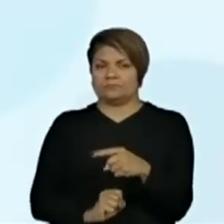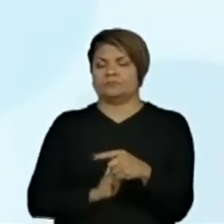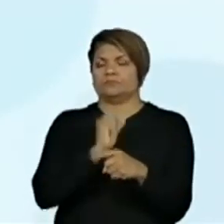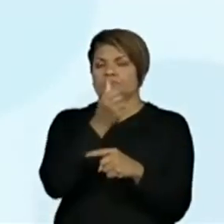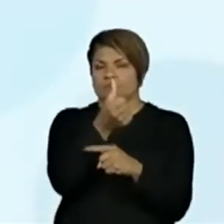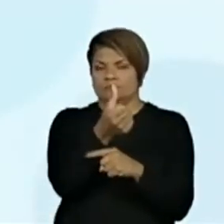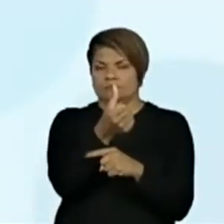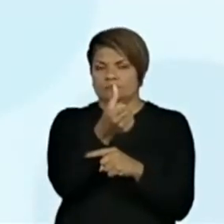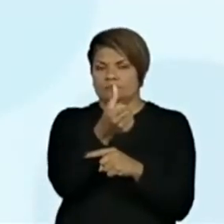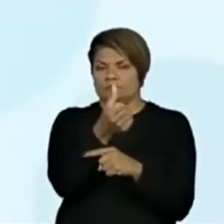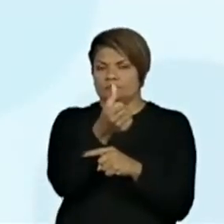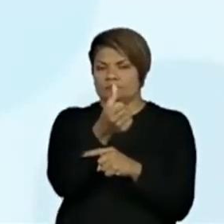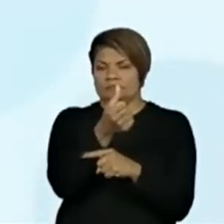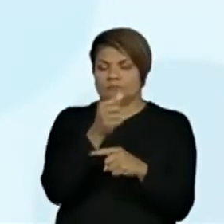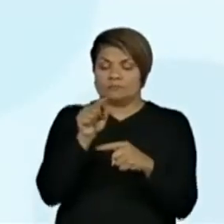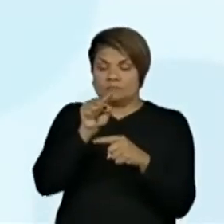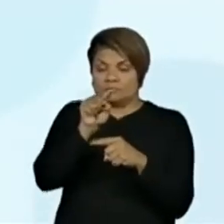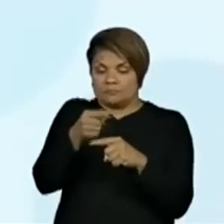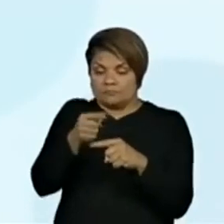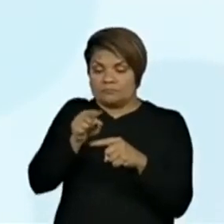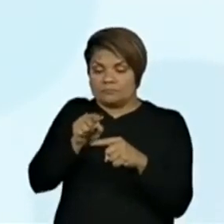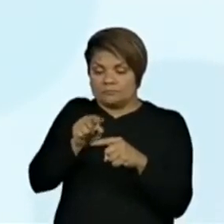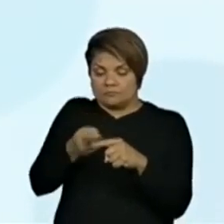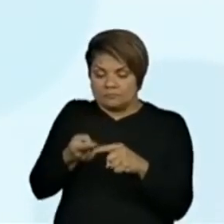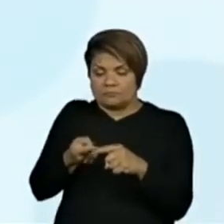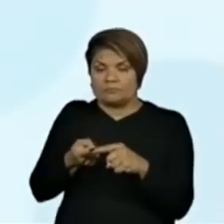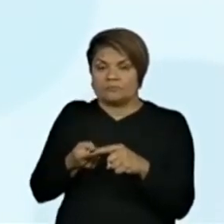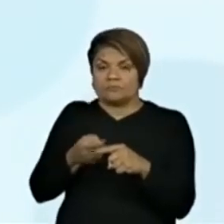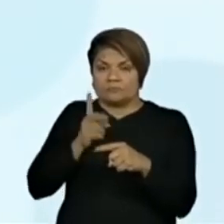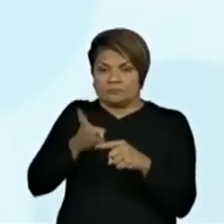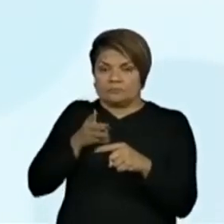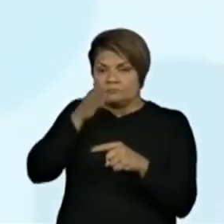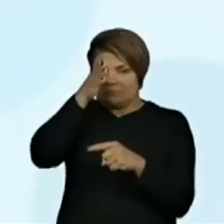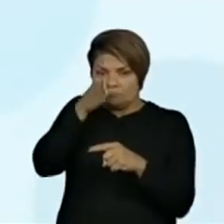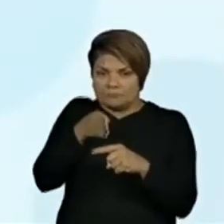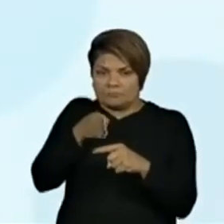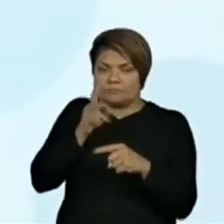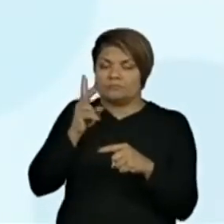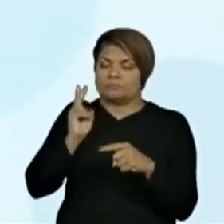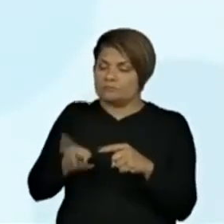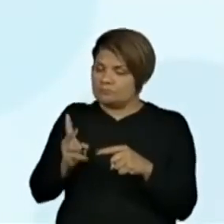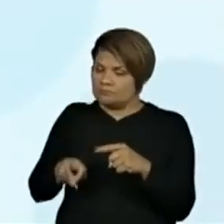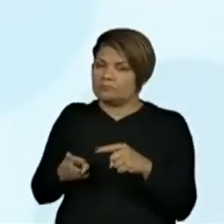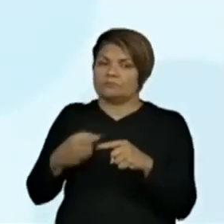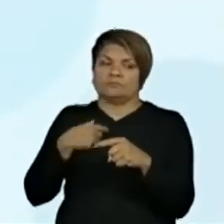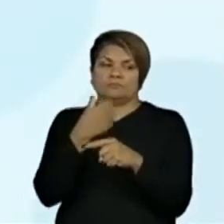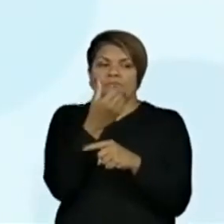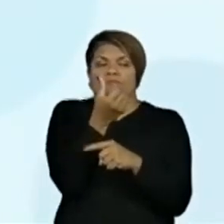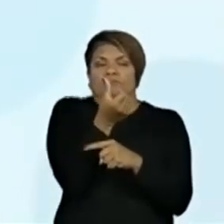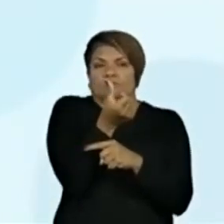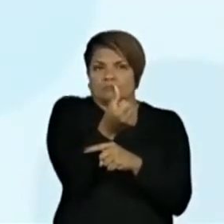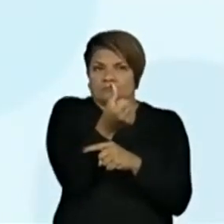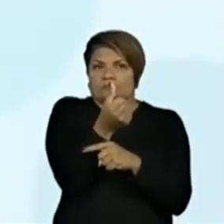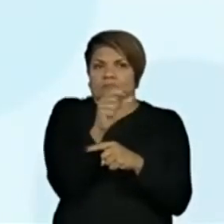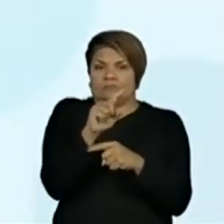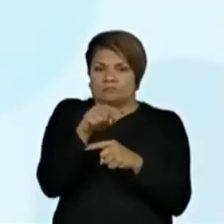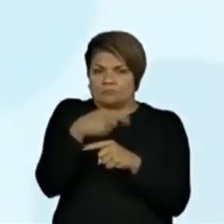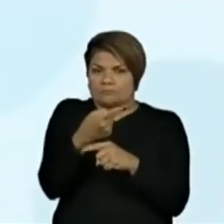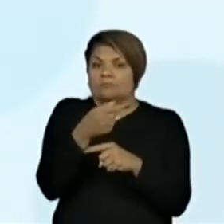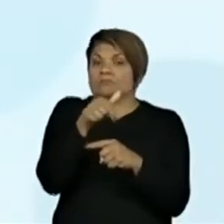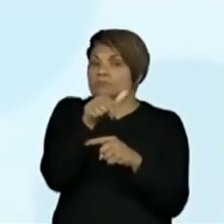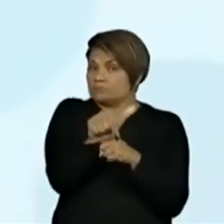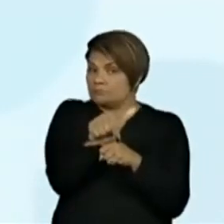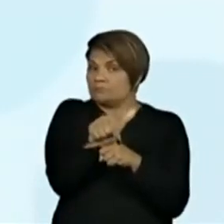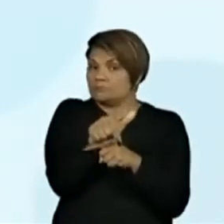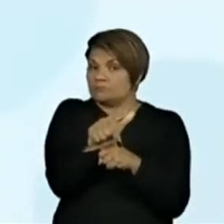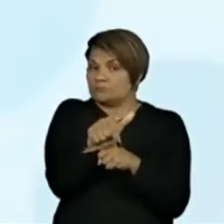oito. Vírgula sempre embaixo de vírgula, certo? Seis mais sete